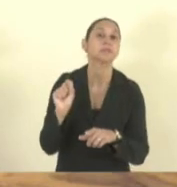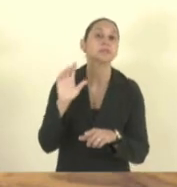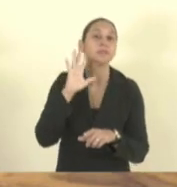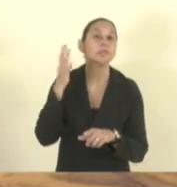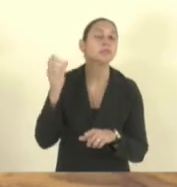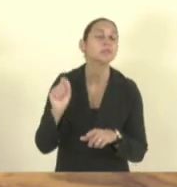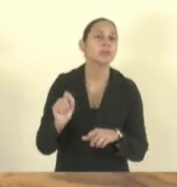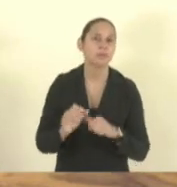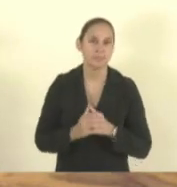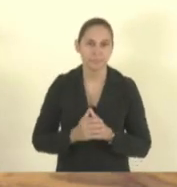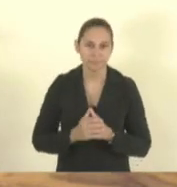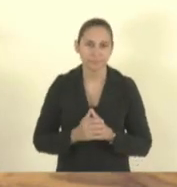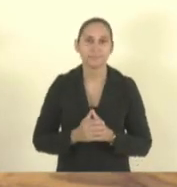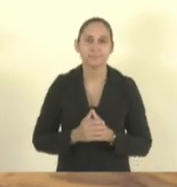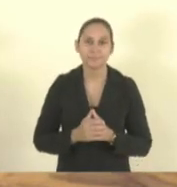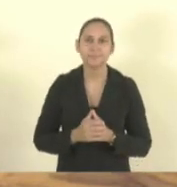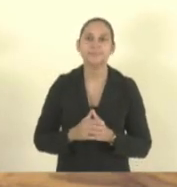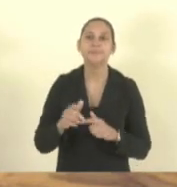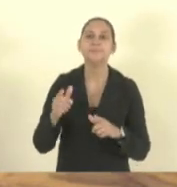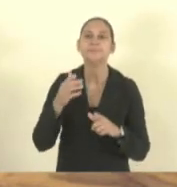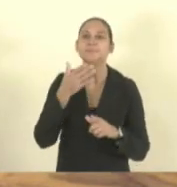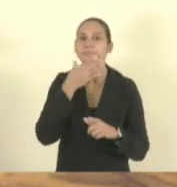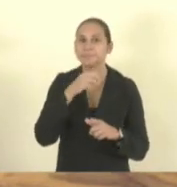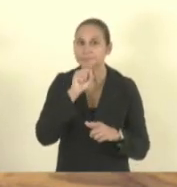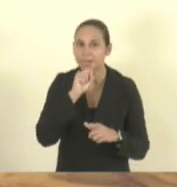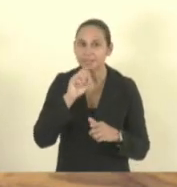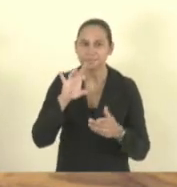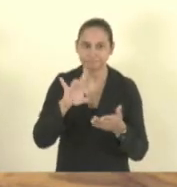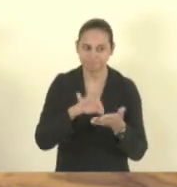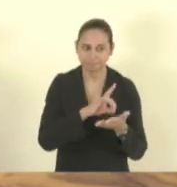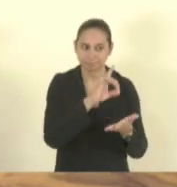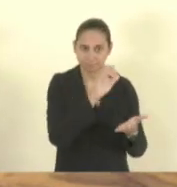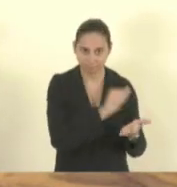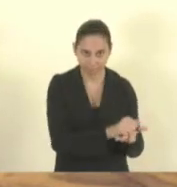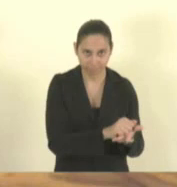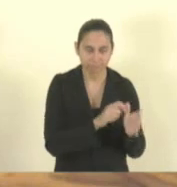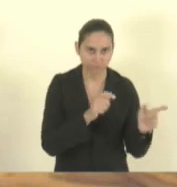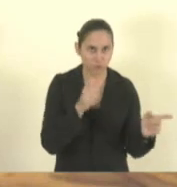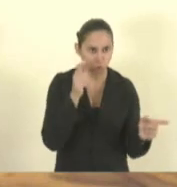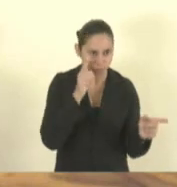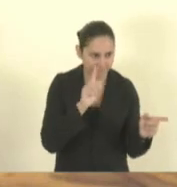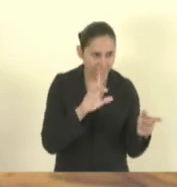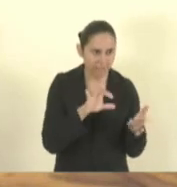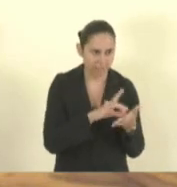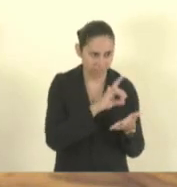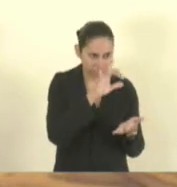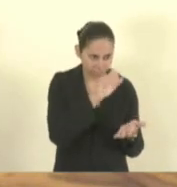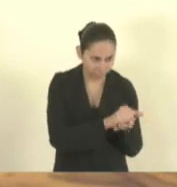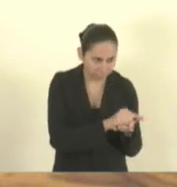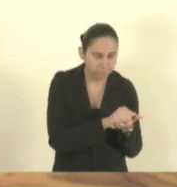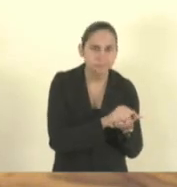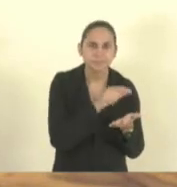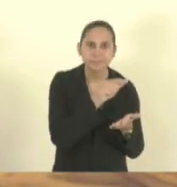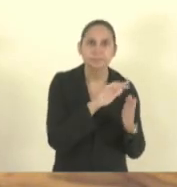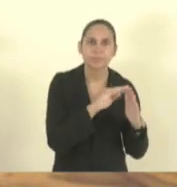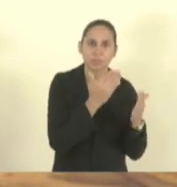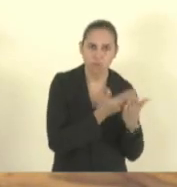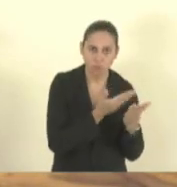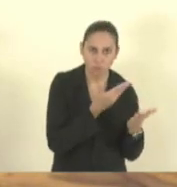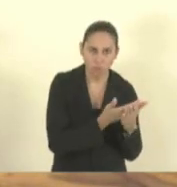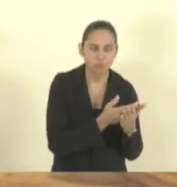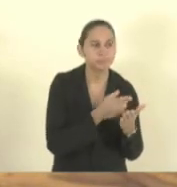Acontece que o pai matricula o filho. Quando consegue matricular, porque as outras